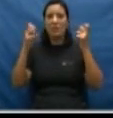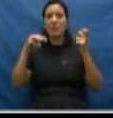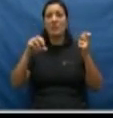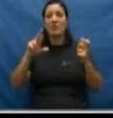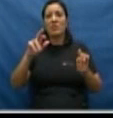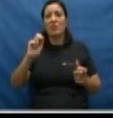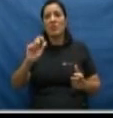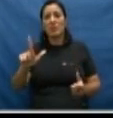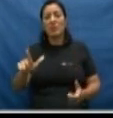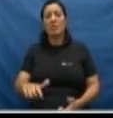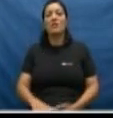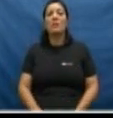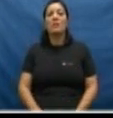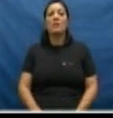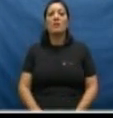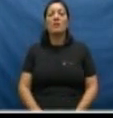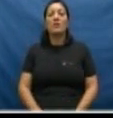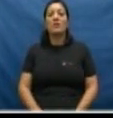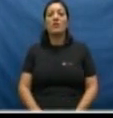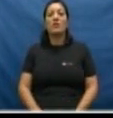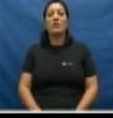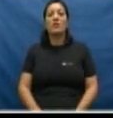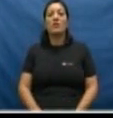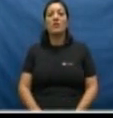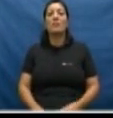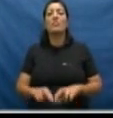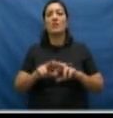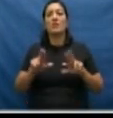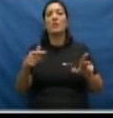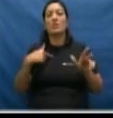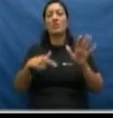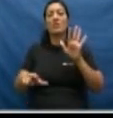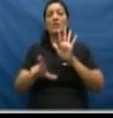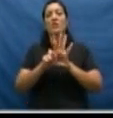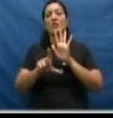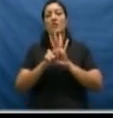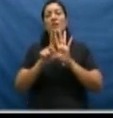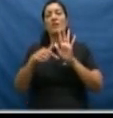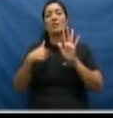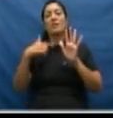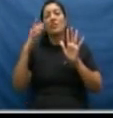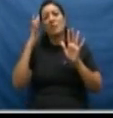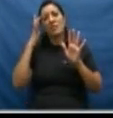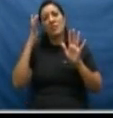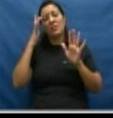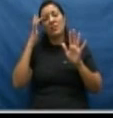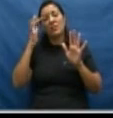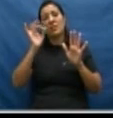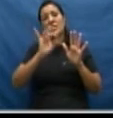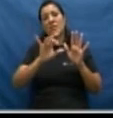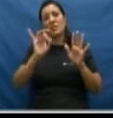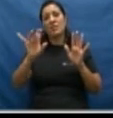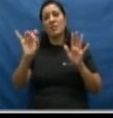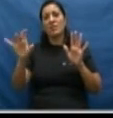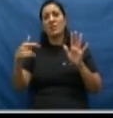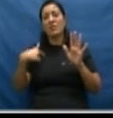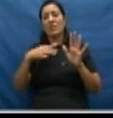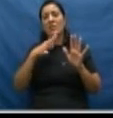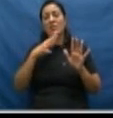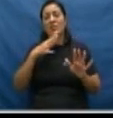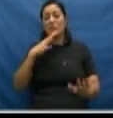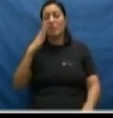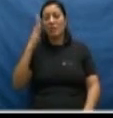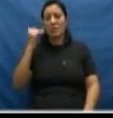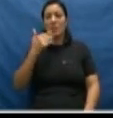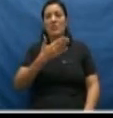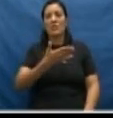que vocês conhecem. Estou falando aqui de questões que estão dentro da lei, mas eu acho que cada uma de nós conhece, cada um